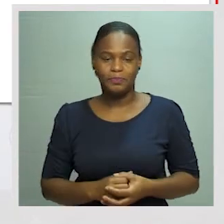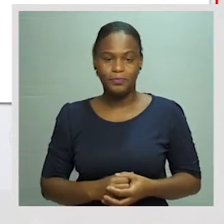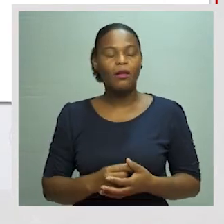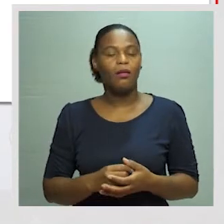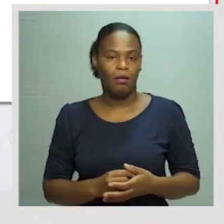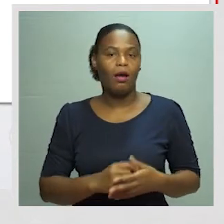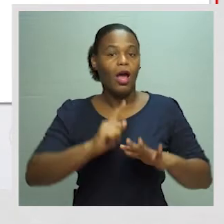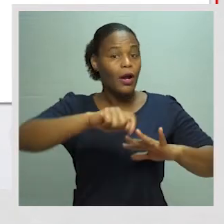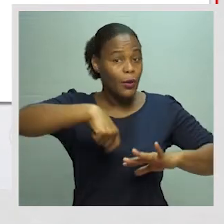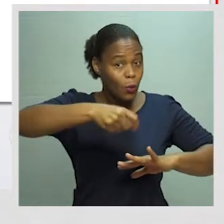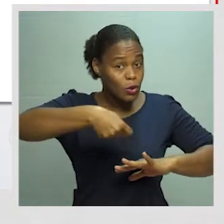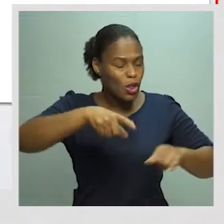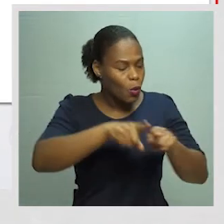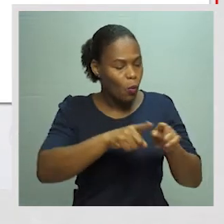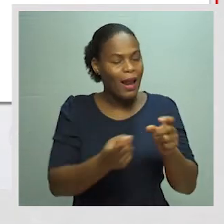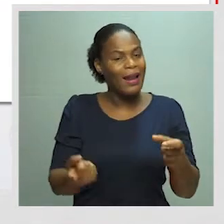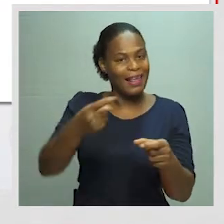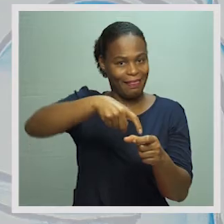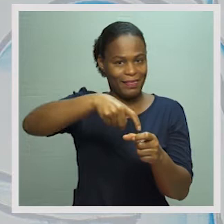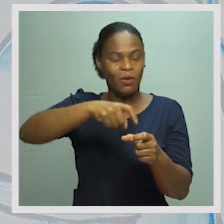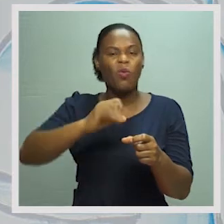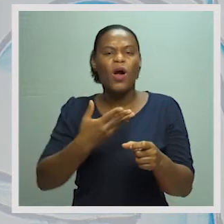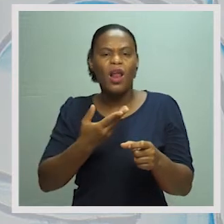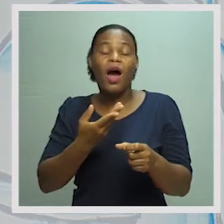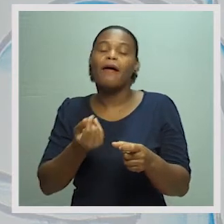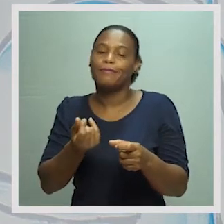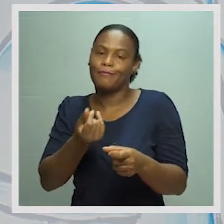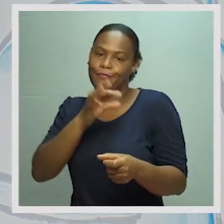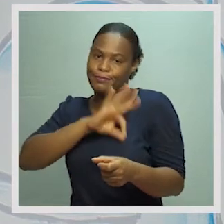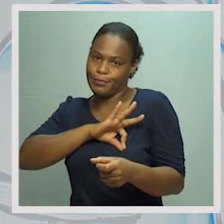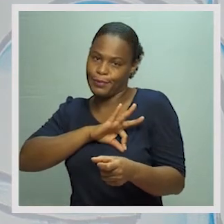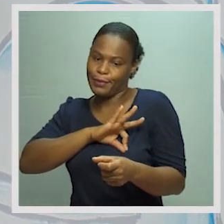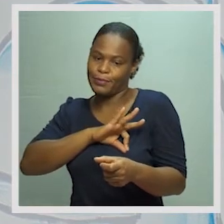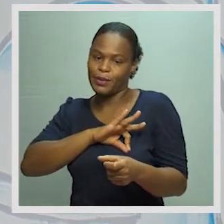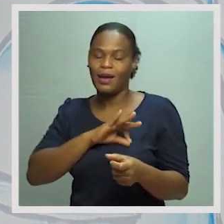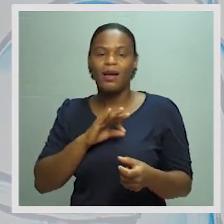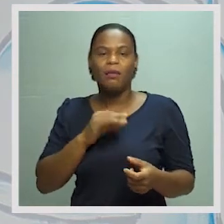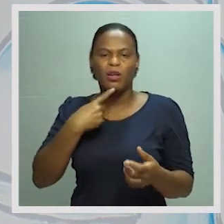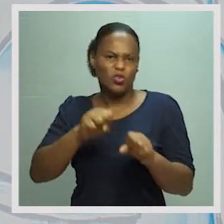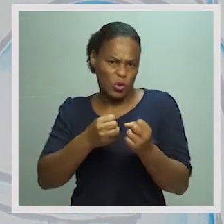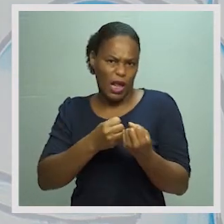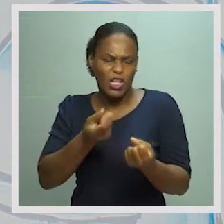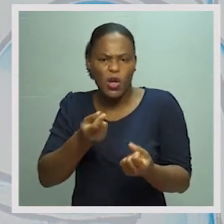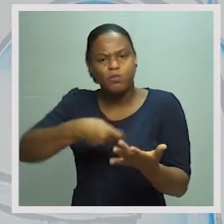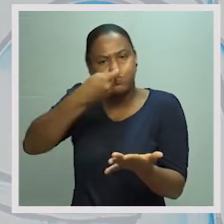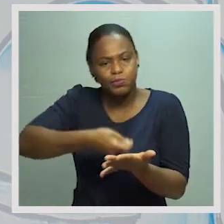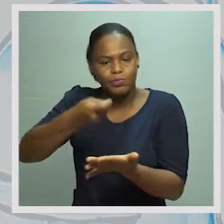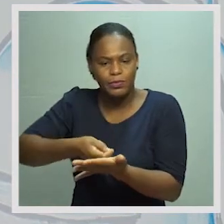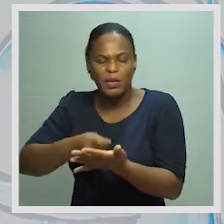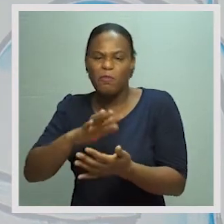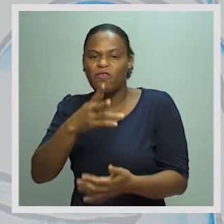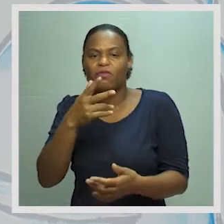entrada. Recursos para a família, o que é que é? Vencimentos e prestações sociais no valor de 130